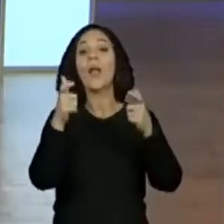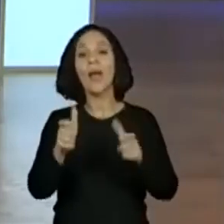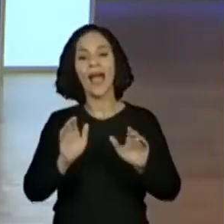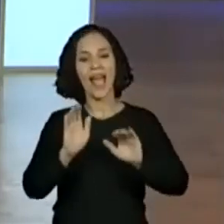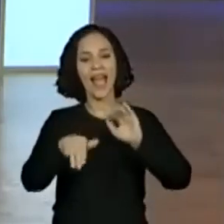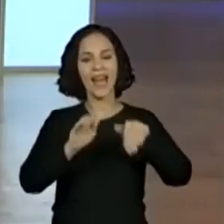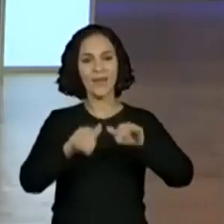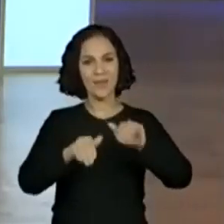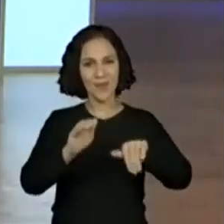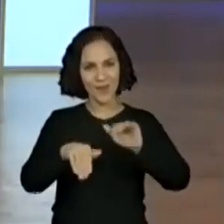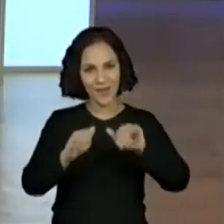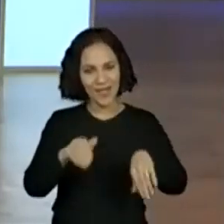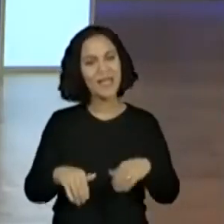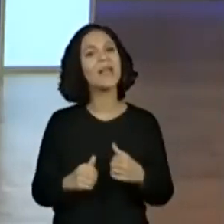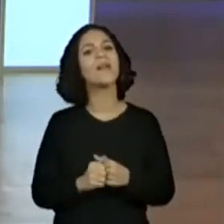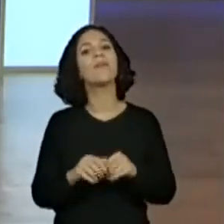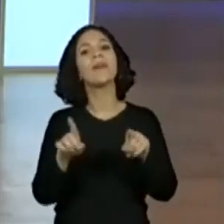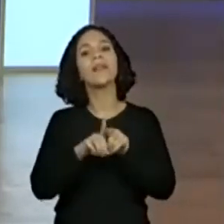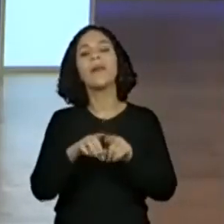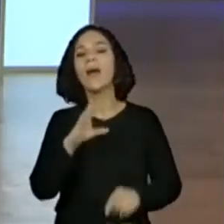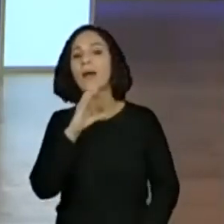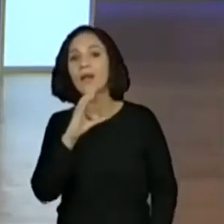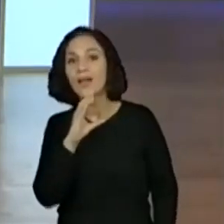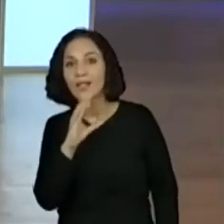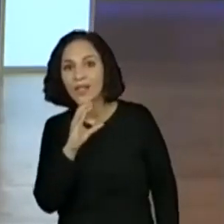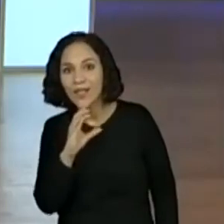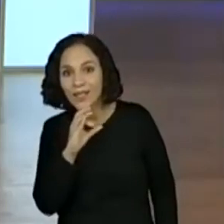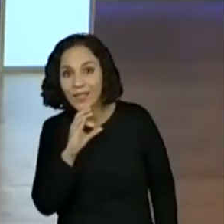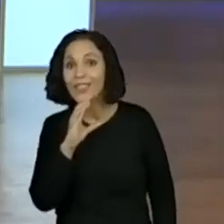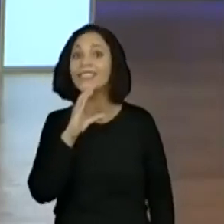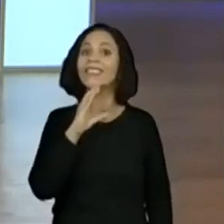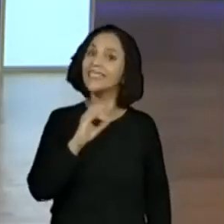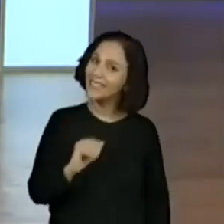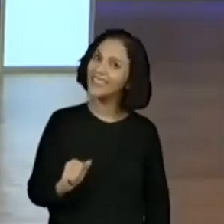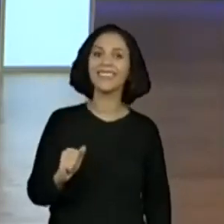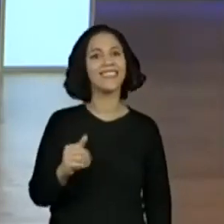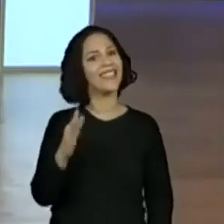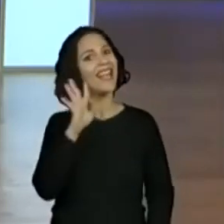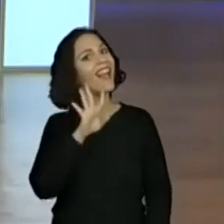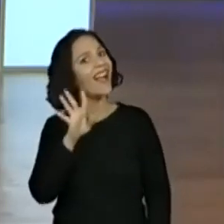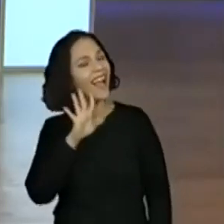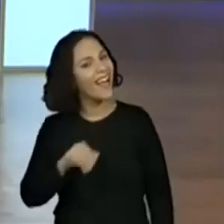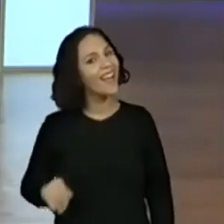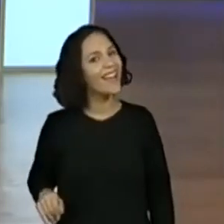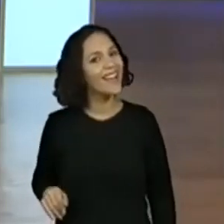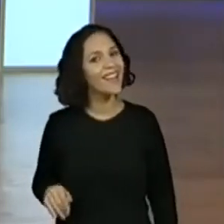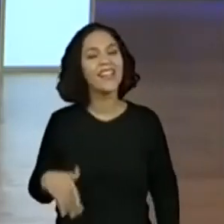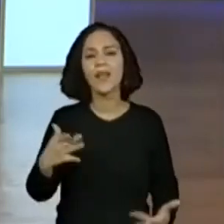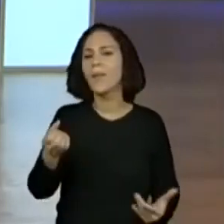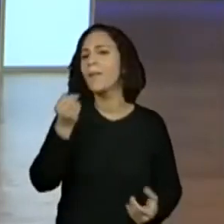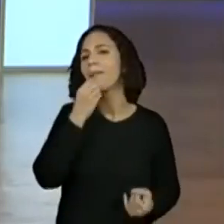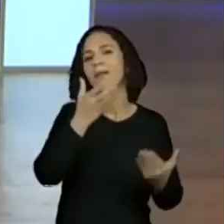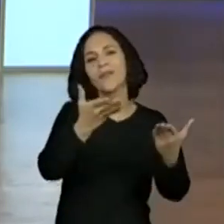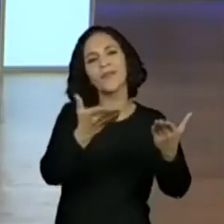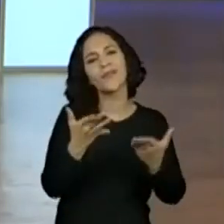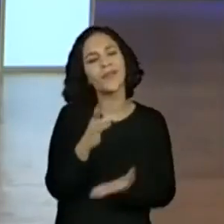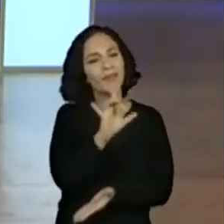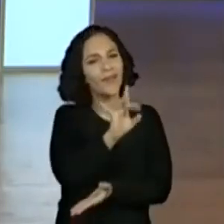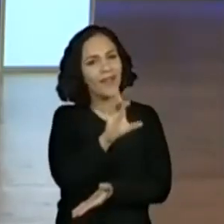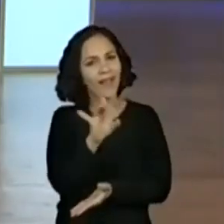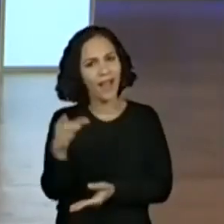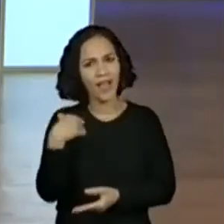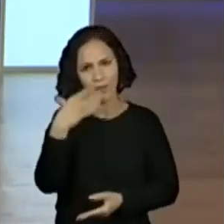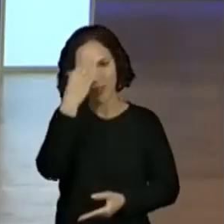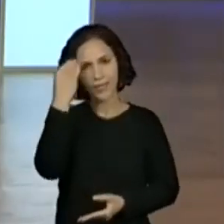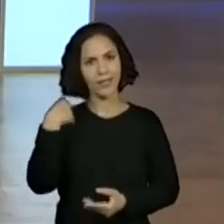comparecendo, o pessoal de Cotia. Nossa, show! Gente, sejam todos muito bem-vindos. Eu